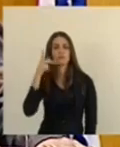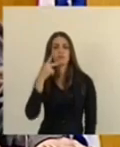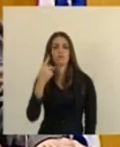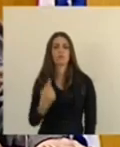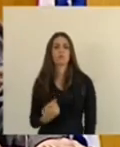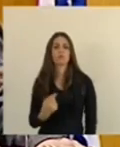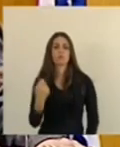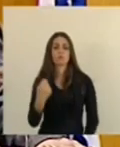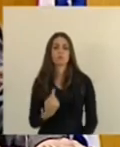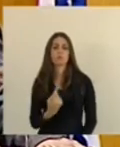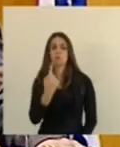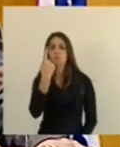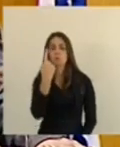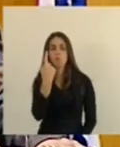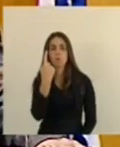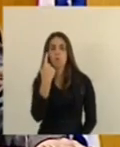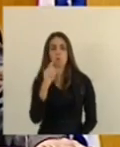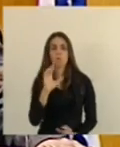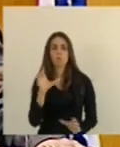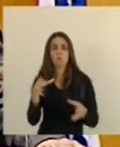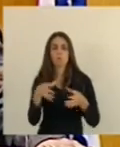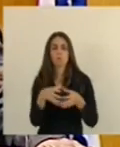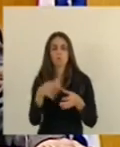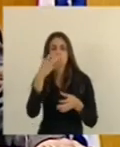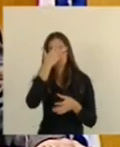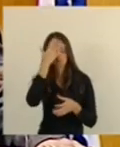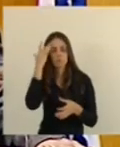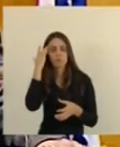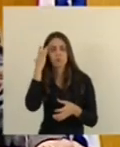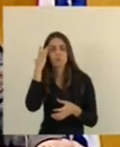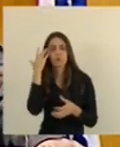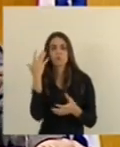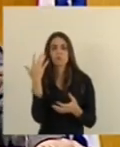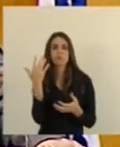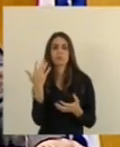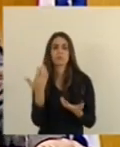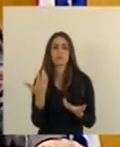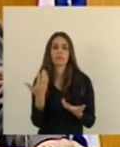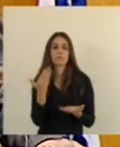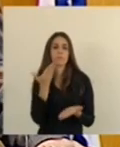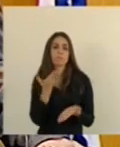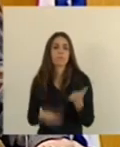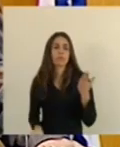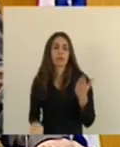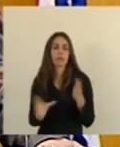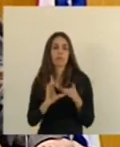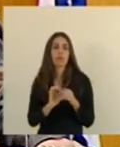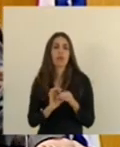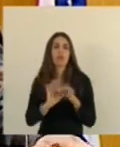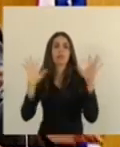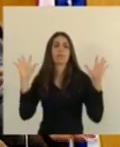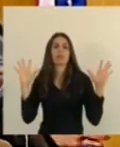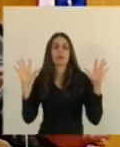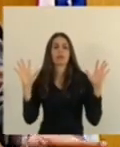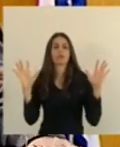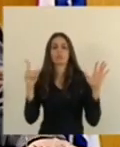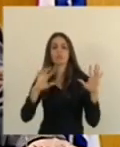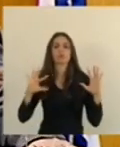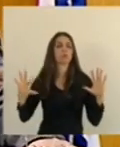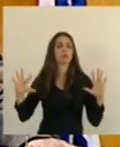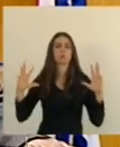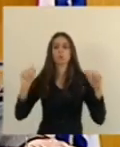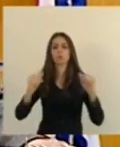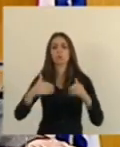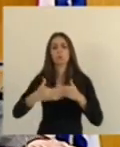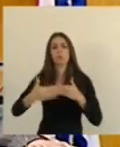geração abrir mão de sua liberdade que nós a perderemos para sempre. Então a liberdade precisa ser uma luta constante de